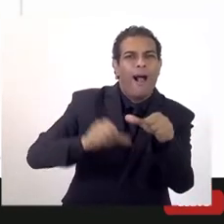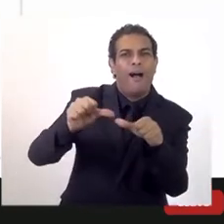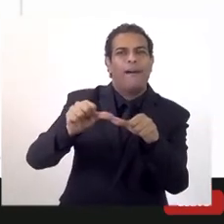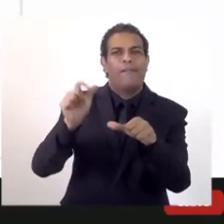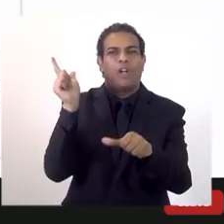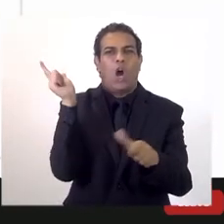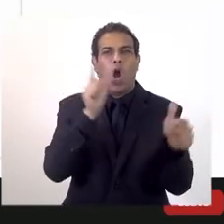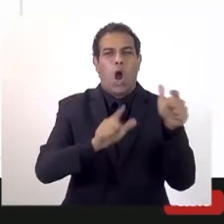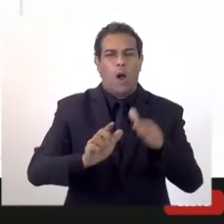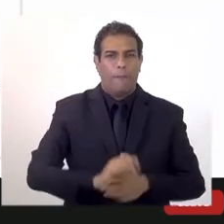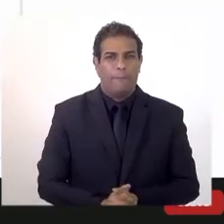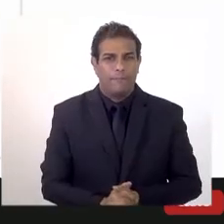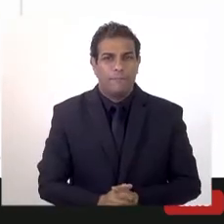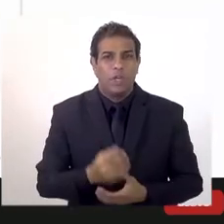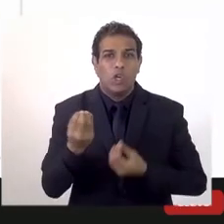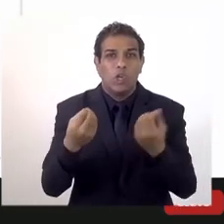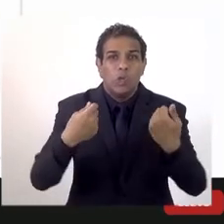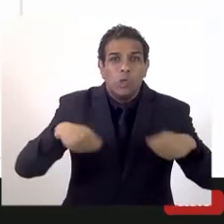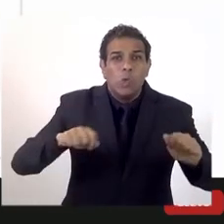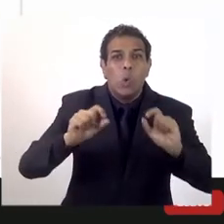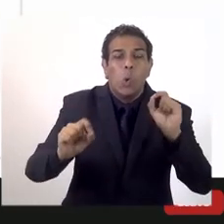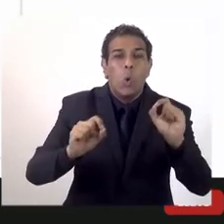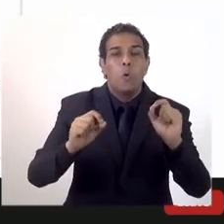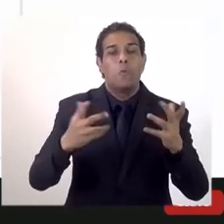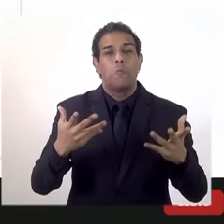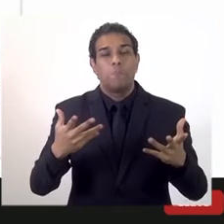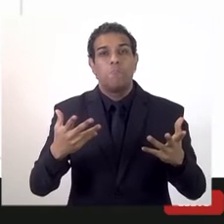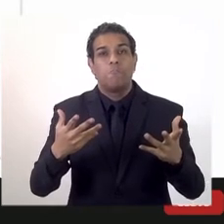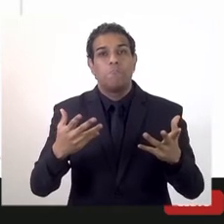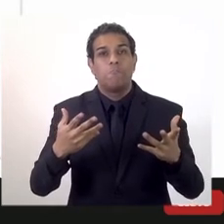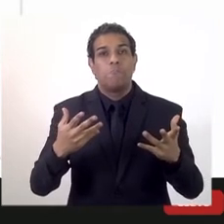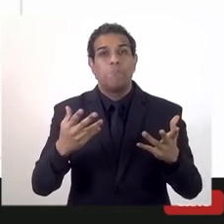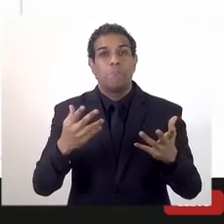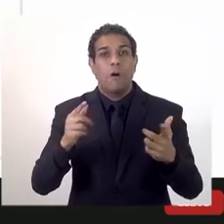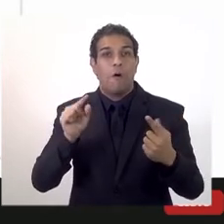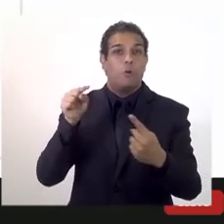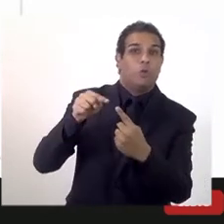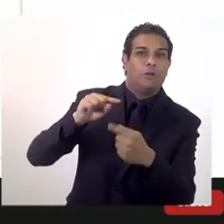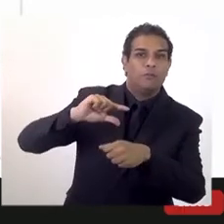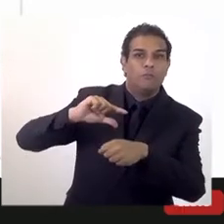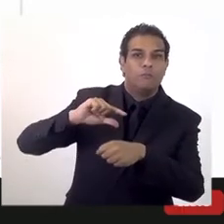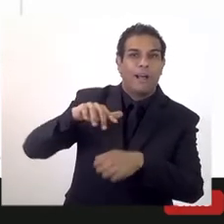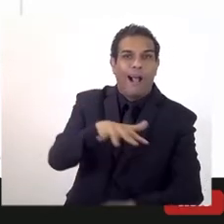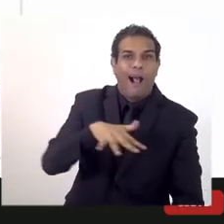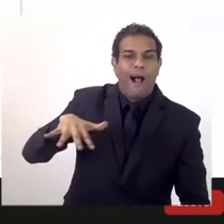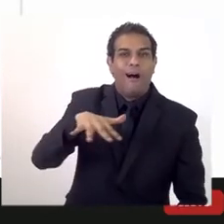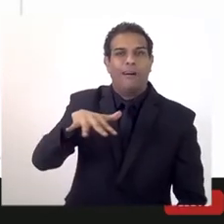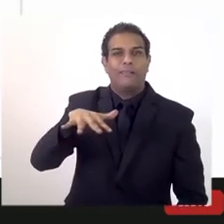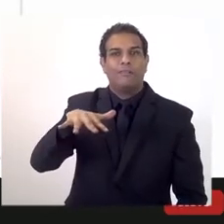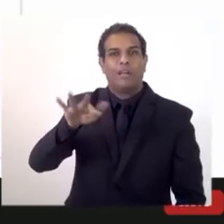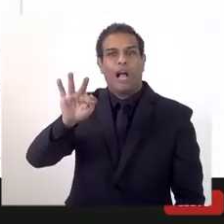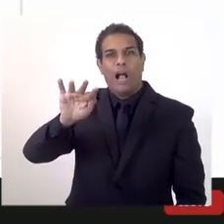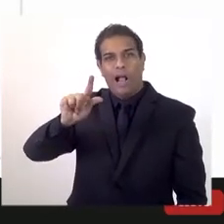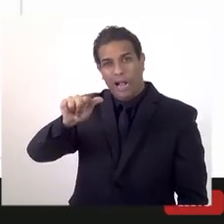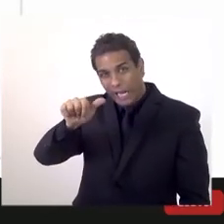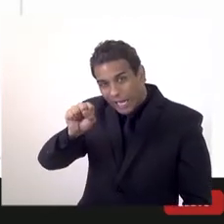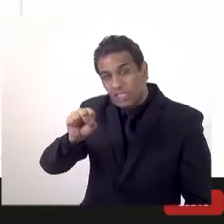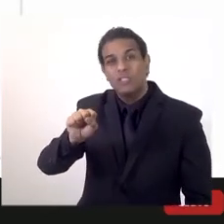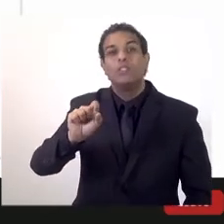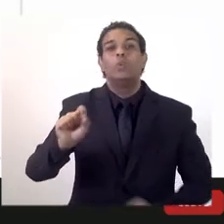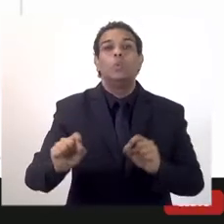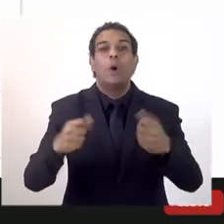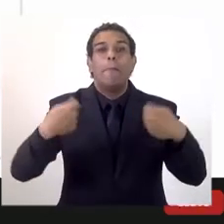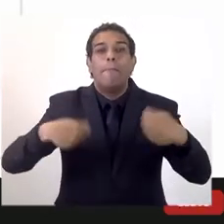extrair petróleo, mas não é possível que a gente não possa dar uma função melhor a uma parte desse gás natural. Para isso, a gente